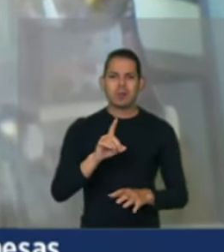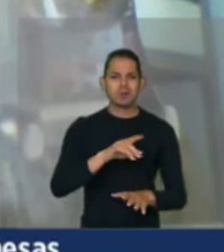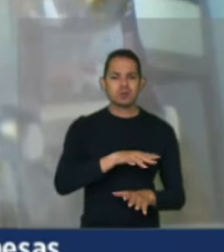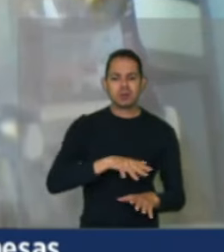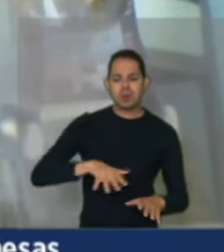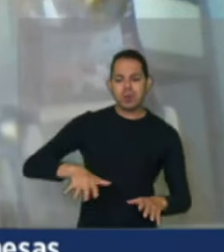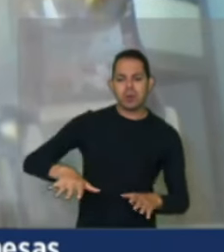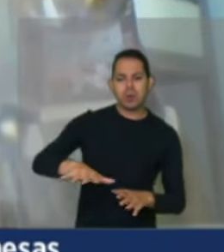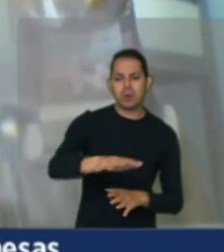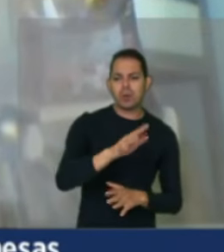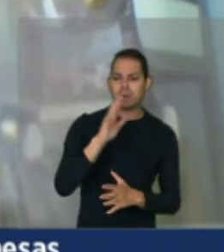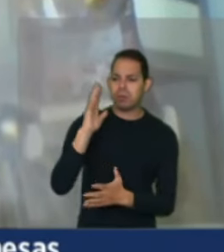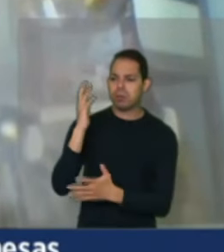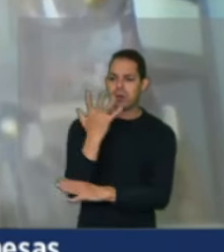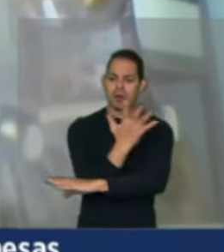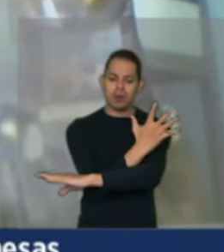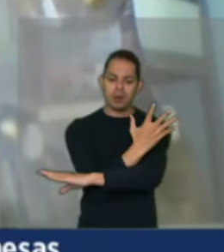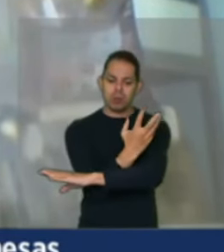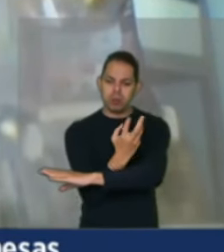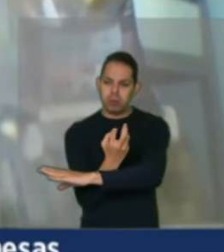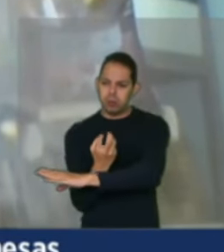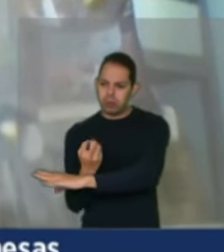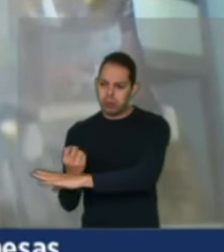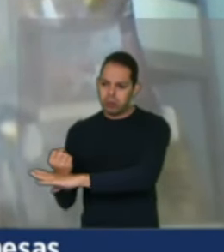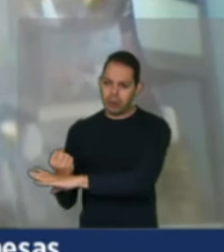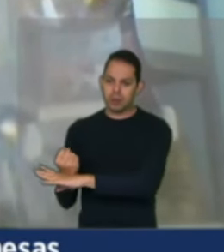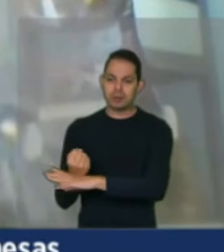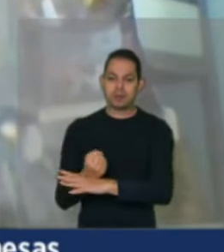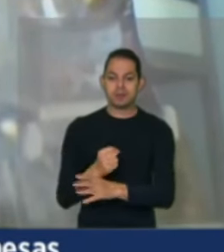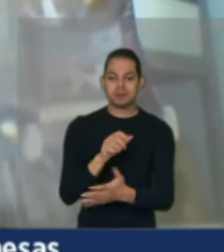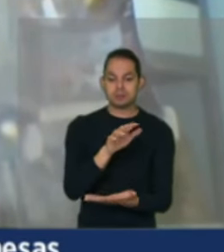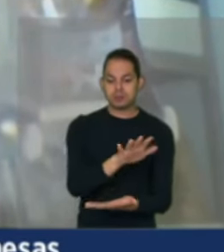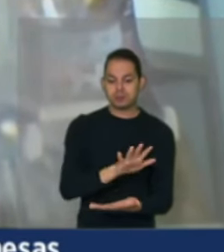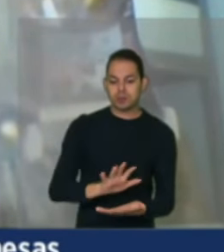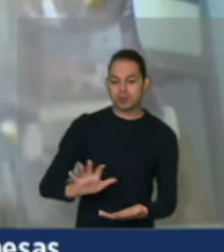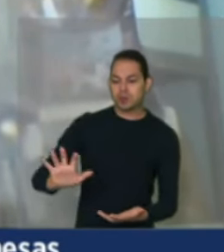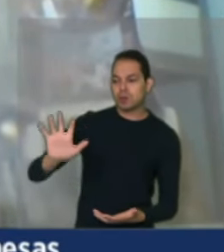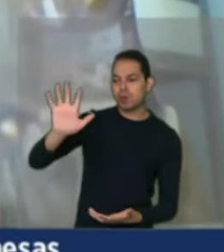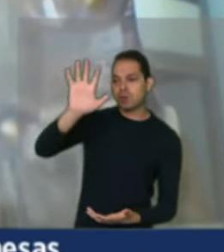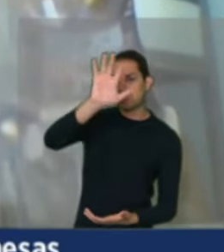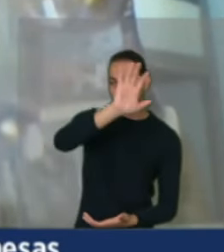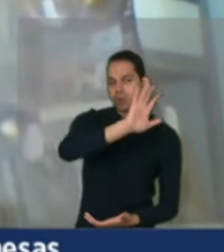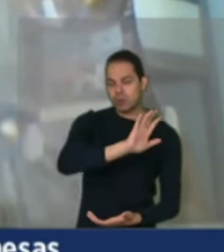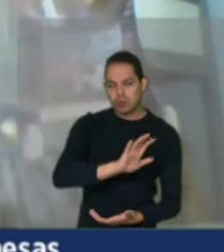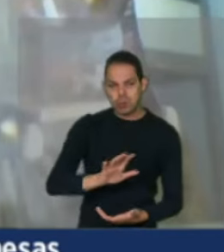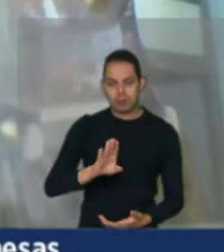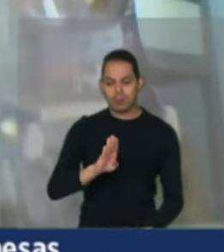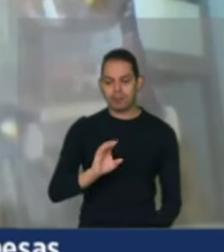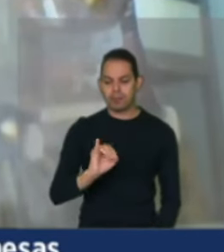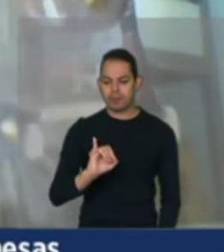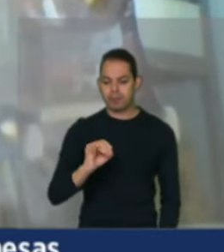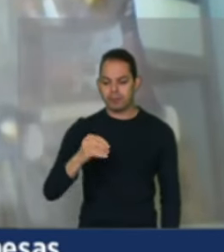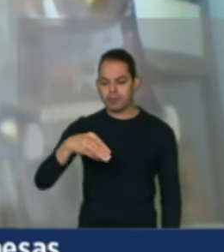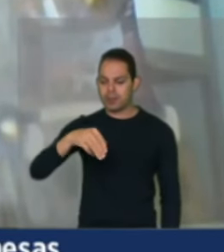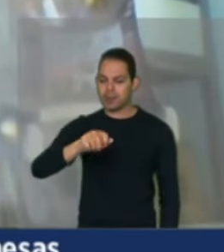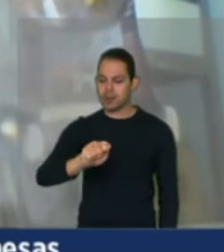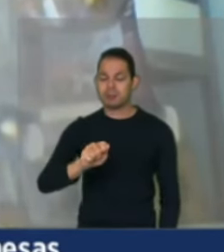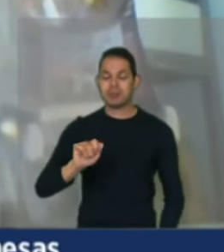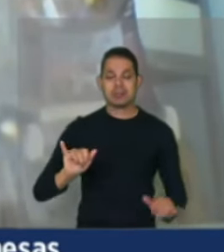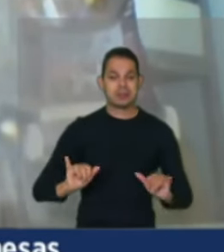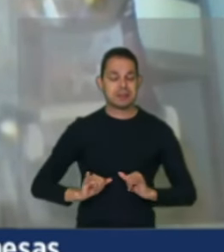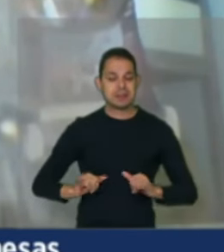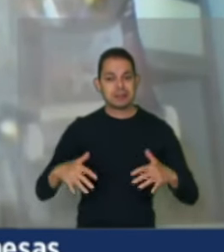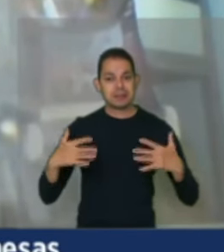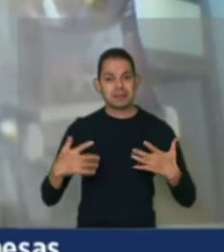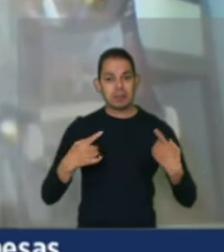o que é o Cerrado Brasileiro, enfim, os biomas brasileiros estão sofrendo grandes atentados para uma produção